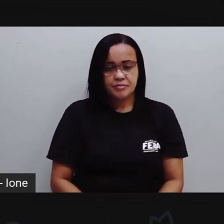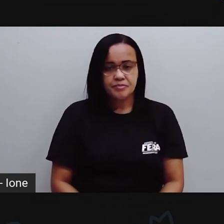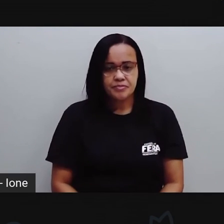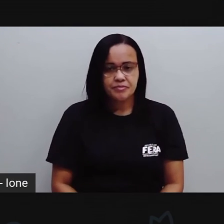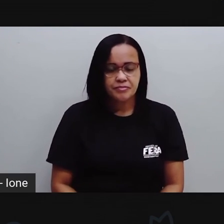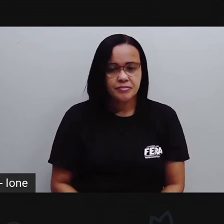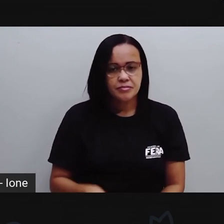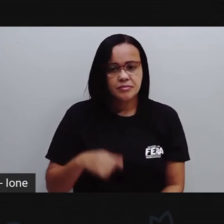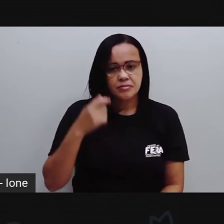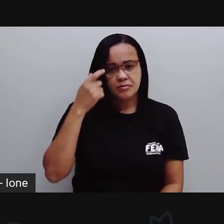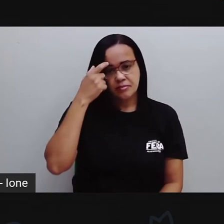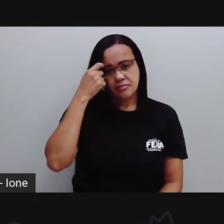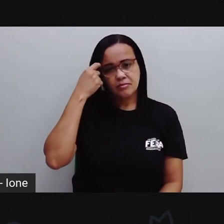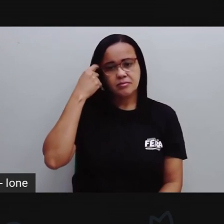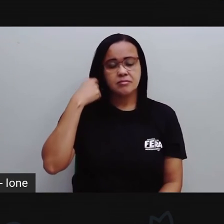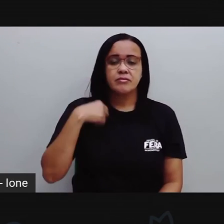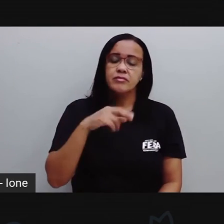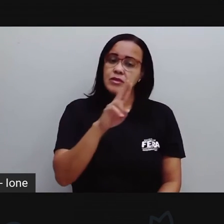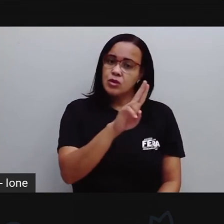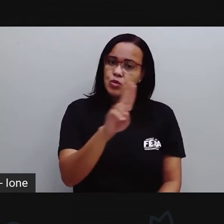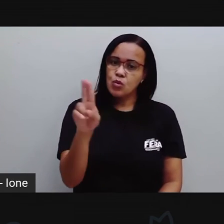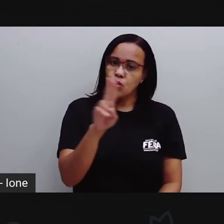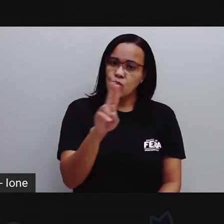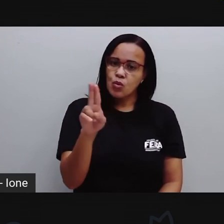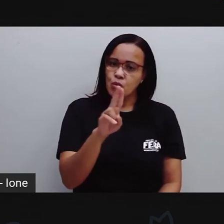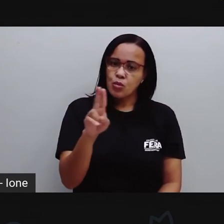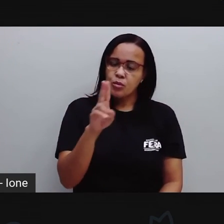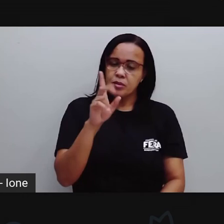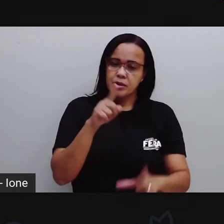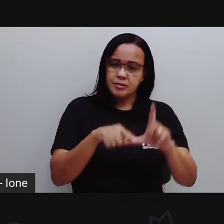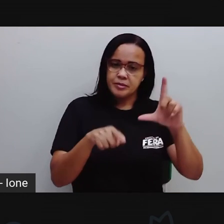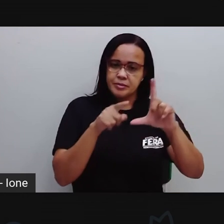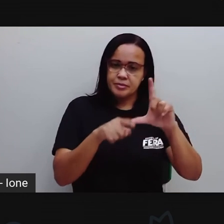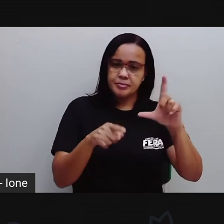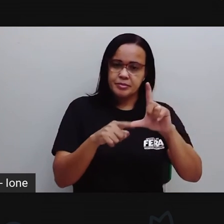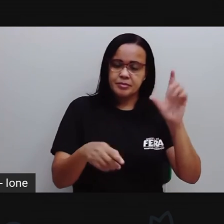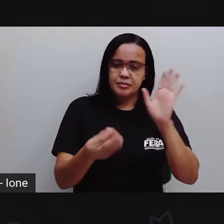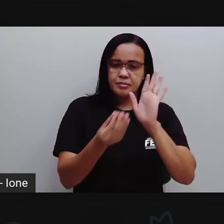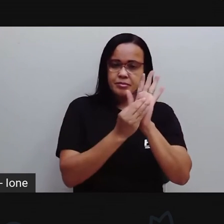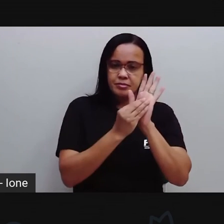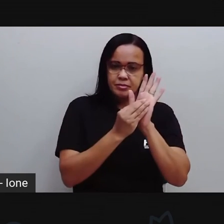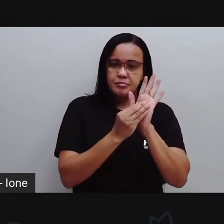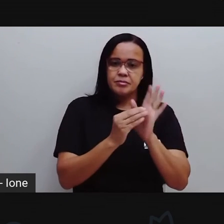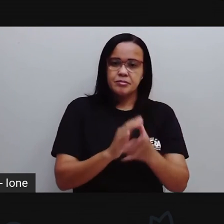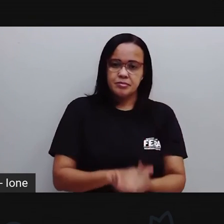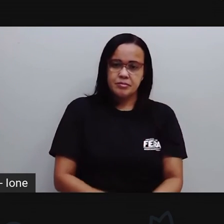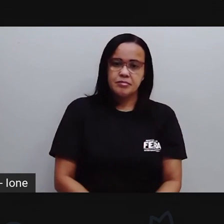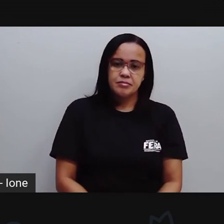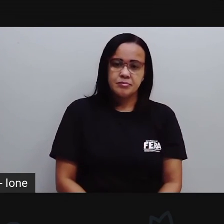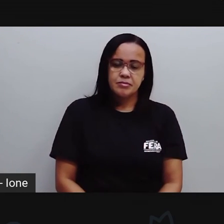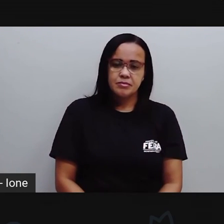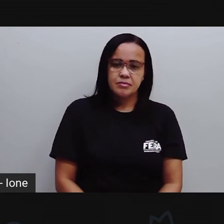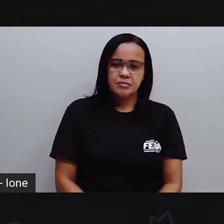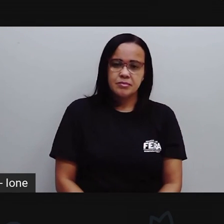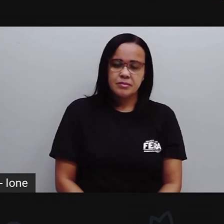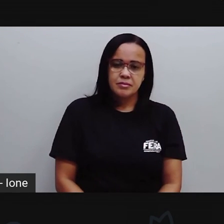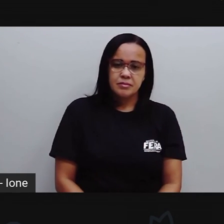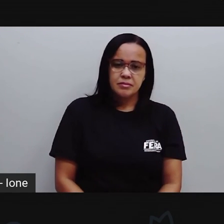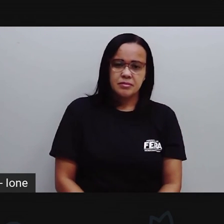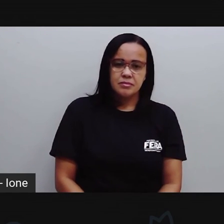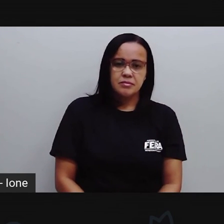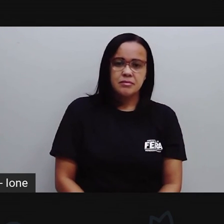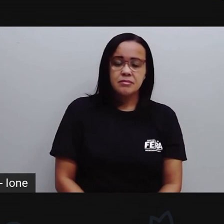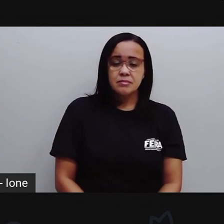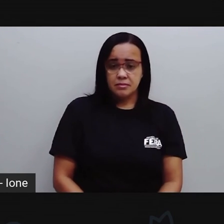Então tem um nome escrito com letra cursiva, tenta aí ver qual é a letra. E embaixo vai ter três